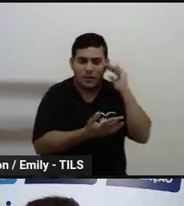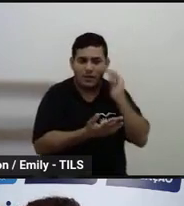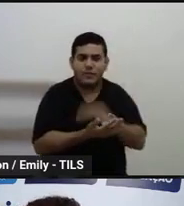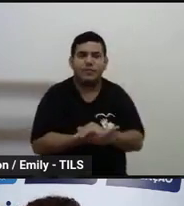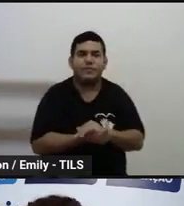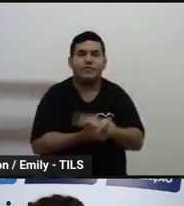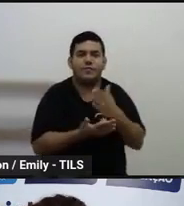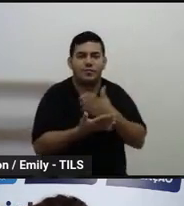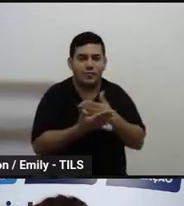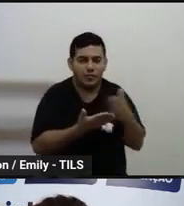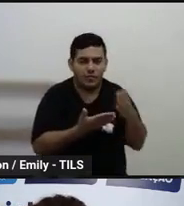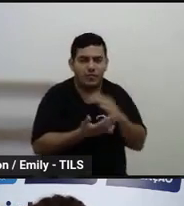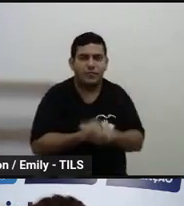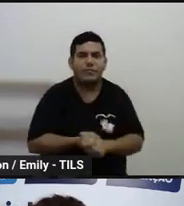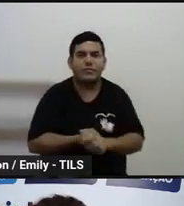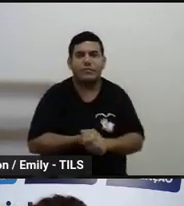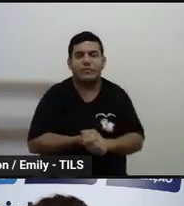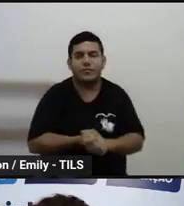de agora.